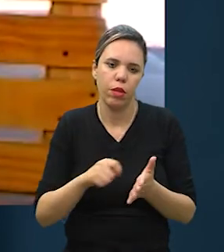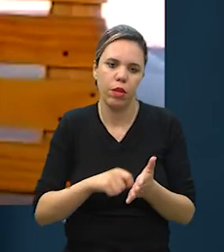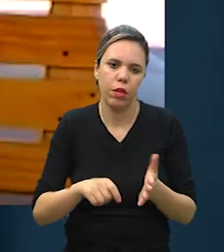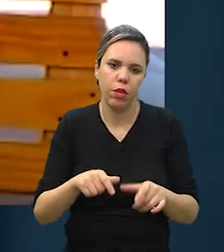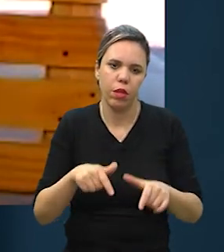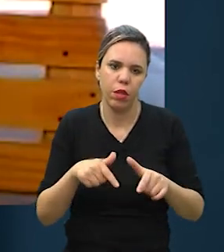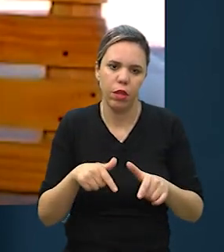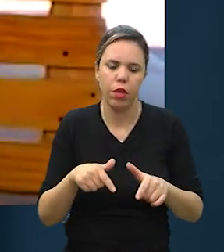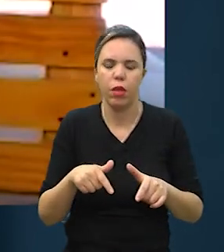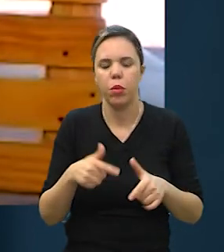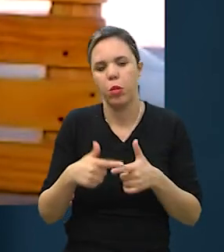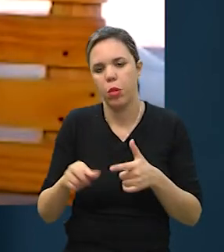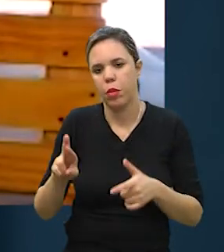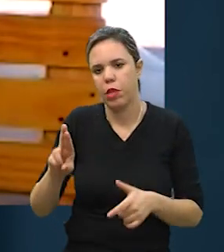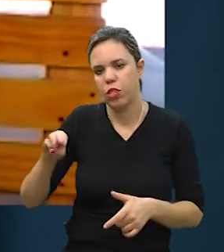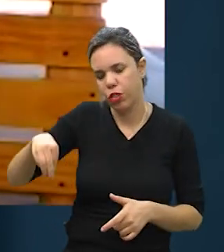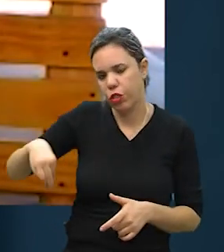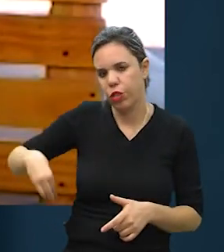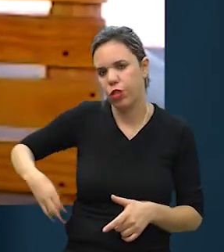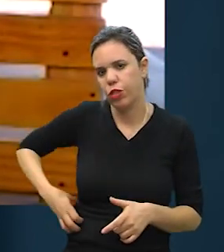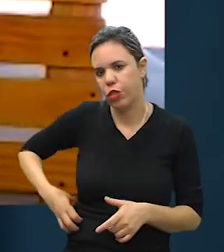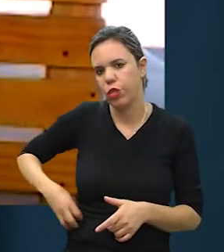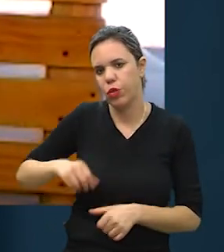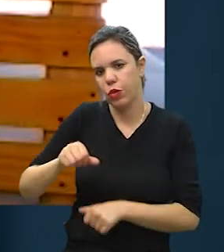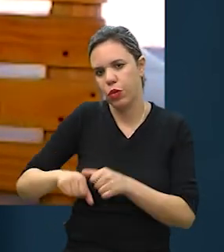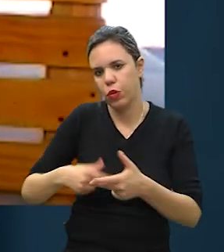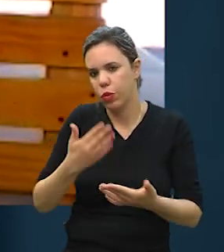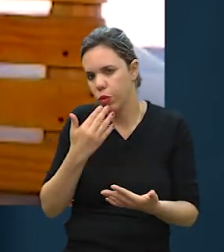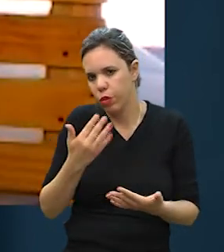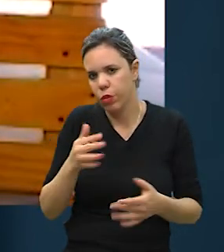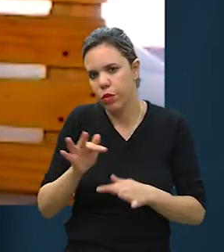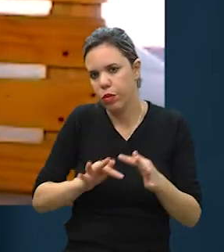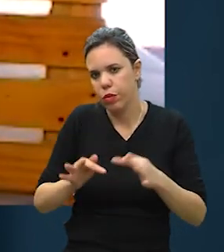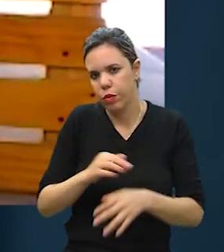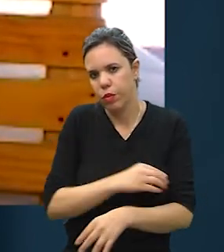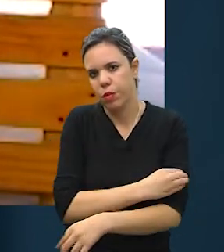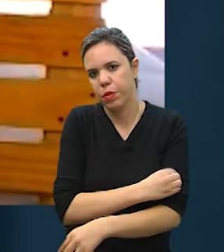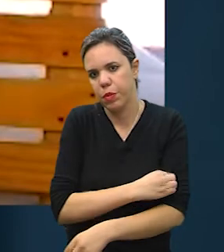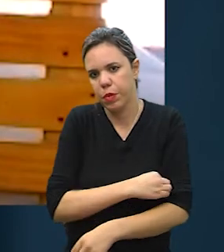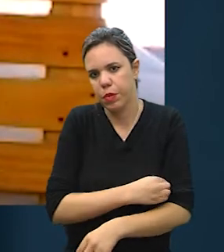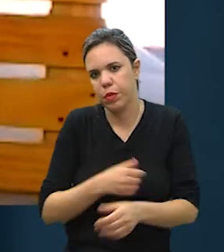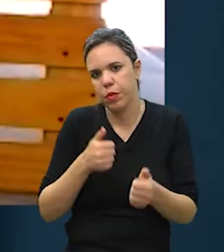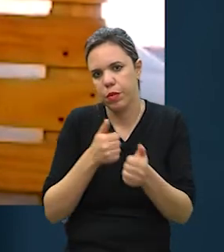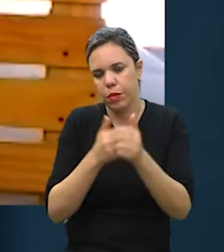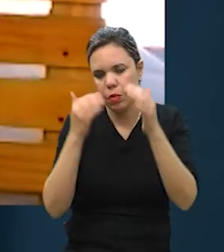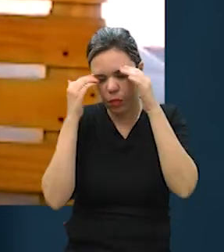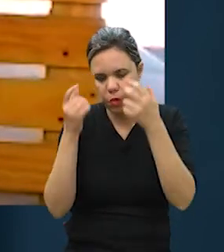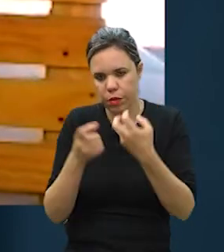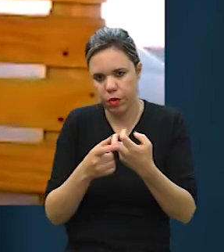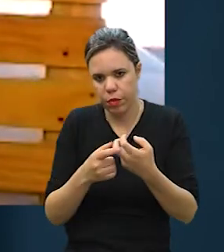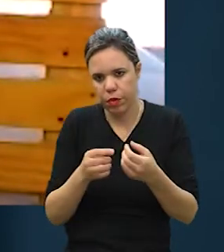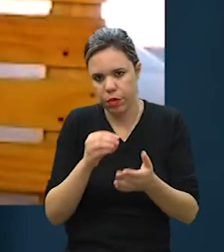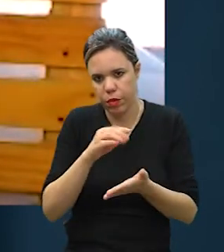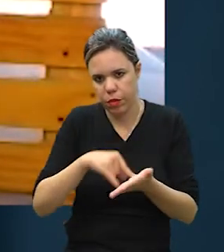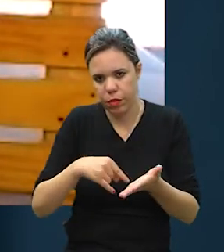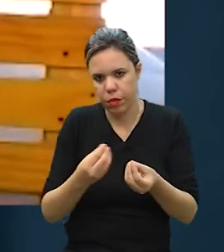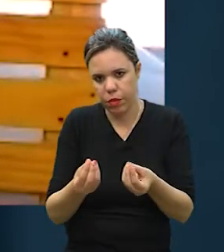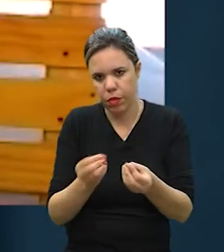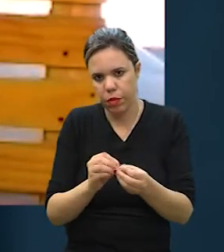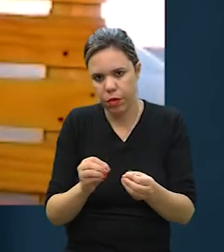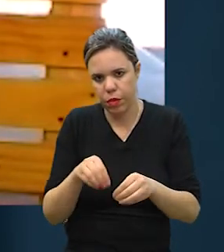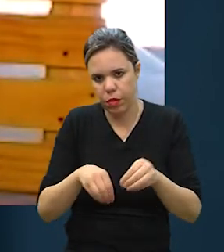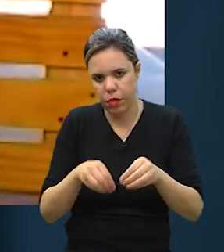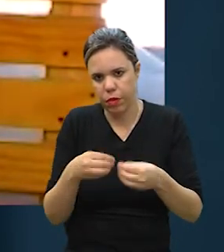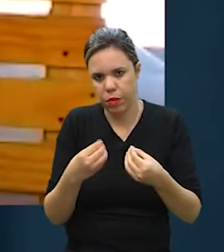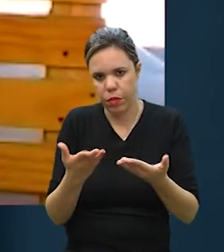Tem cachorros que são renais, então a gente tem que mudar alguma coisa na formulação. Então, a gente vai seguir o que o veterinário prescreveu e